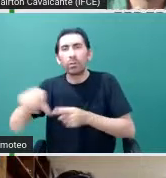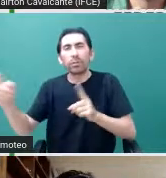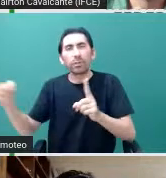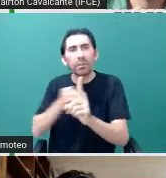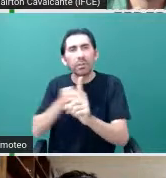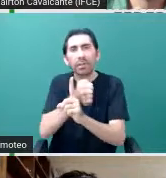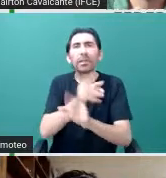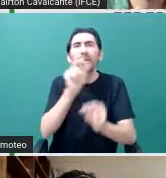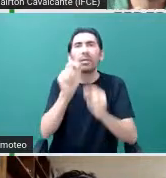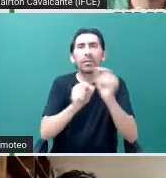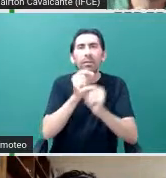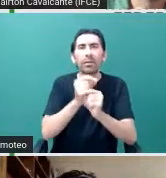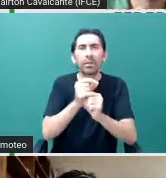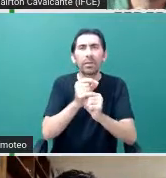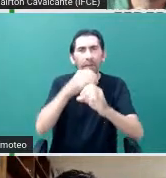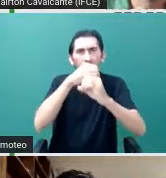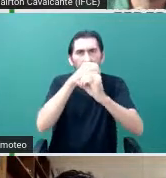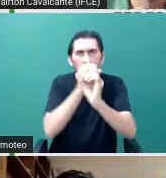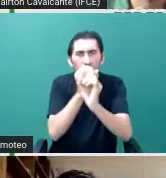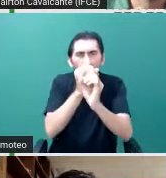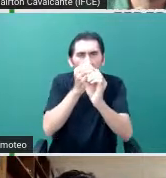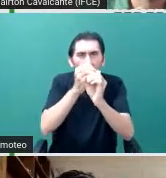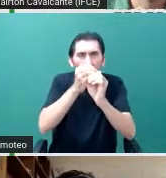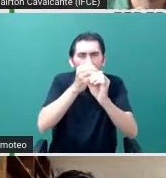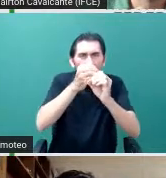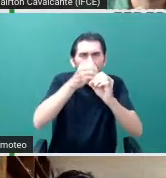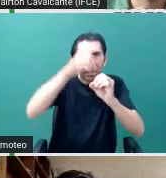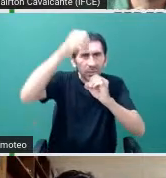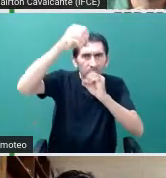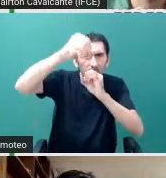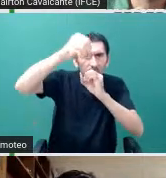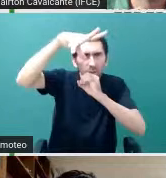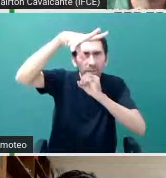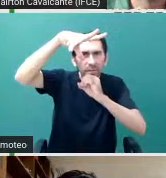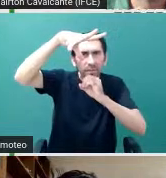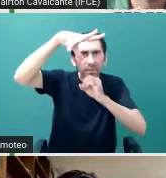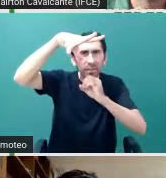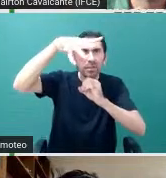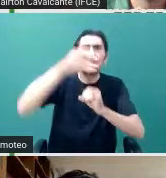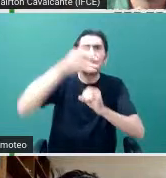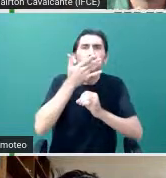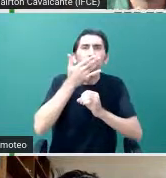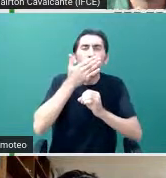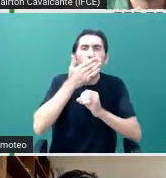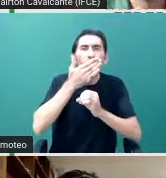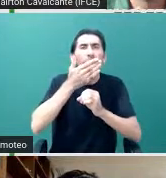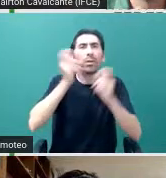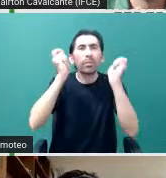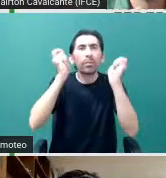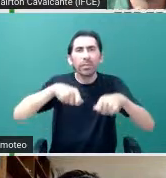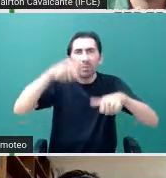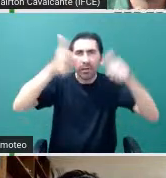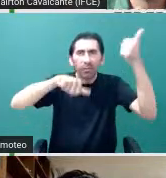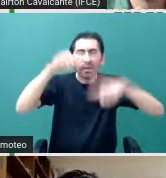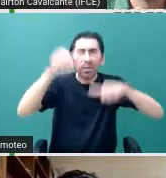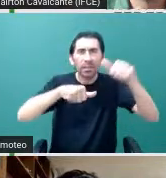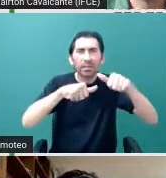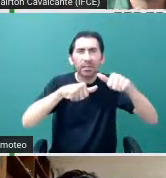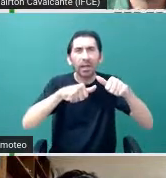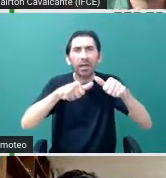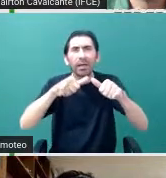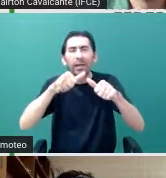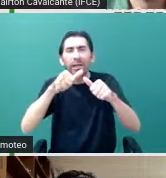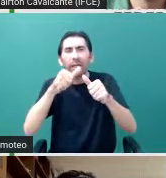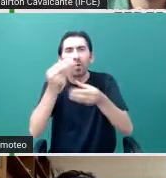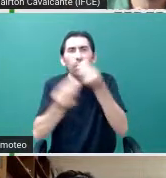a gente passa a luz da estrela por um prisma e, então, mede a intensidade, como é que ela varia com o comprimento